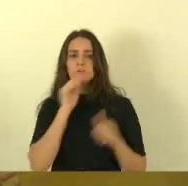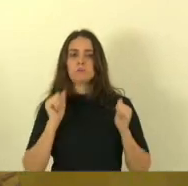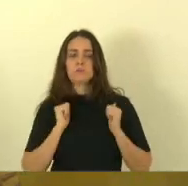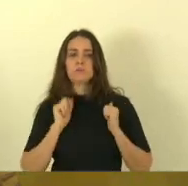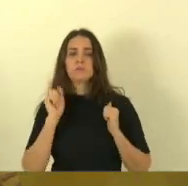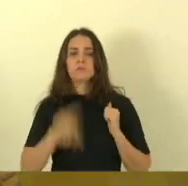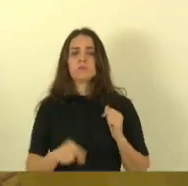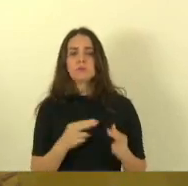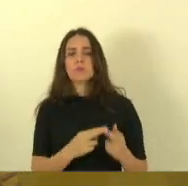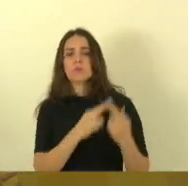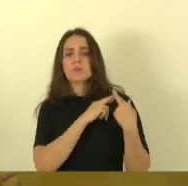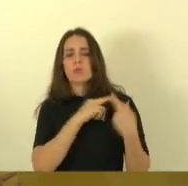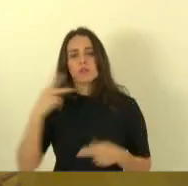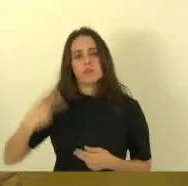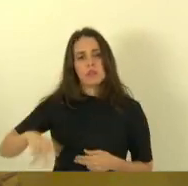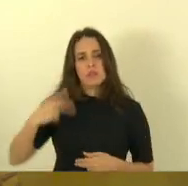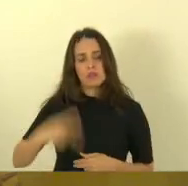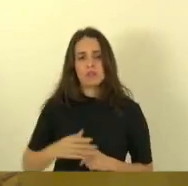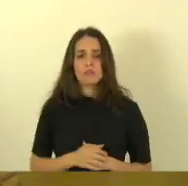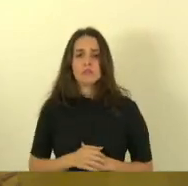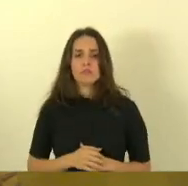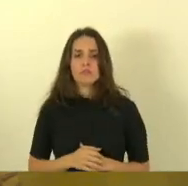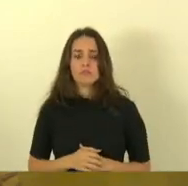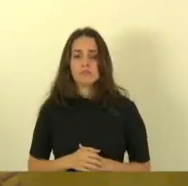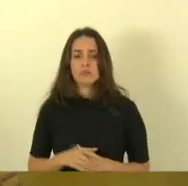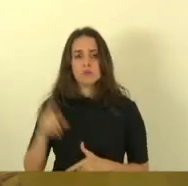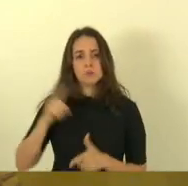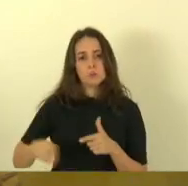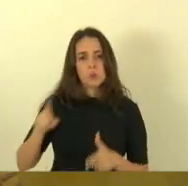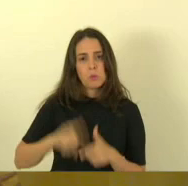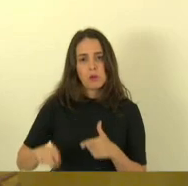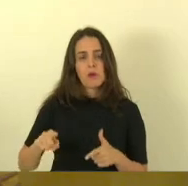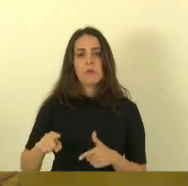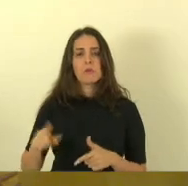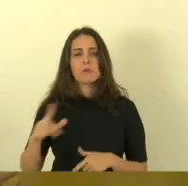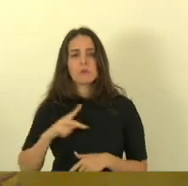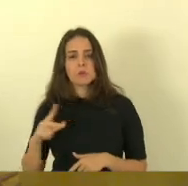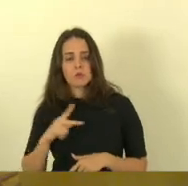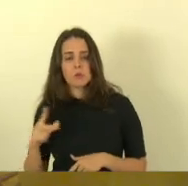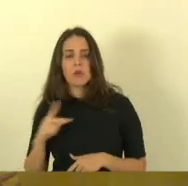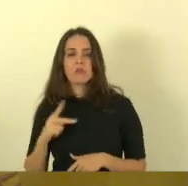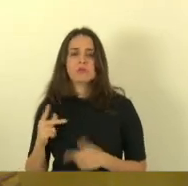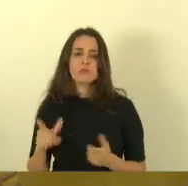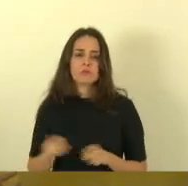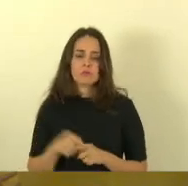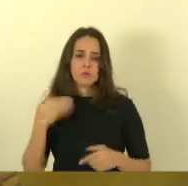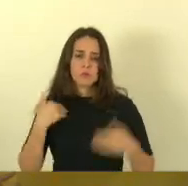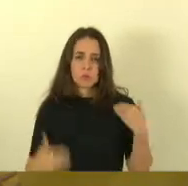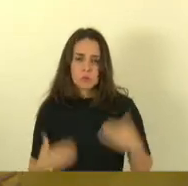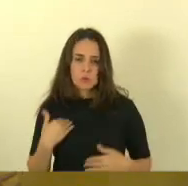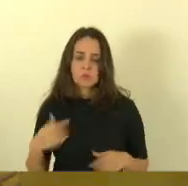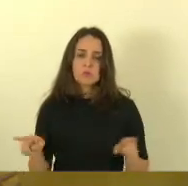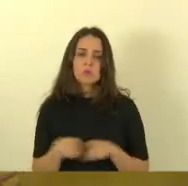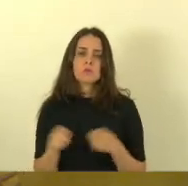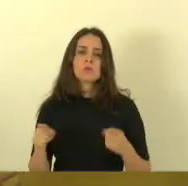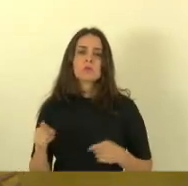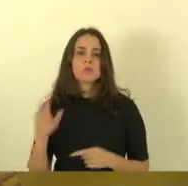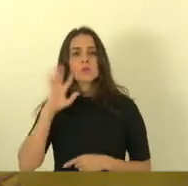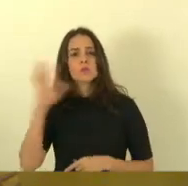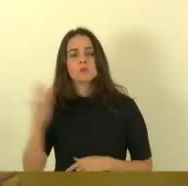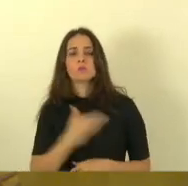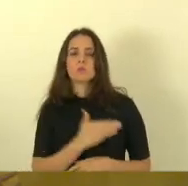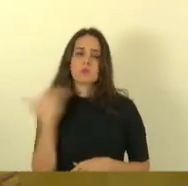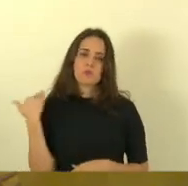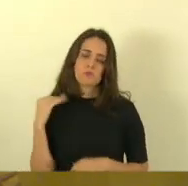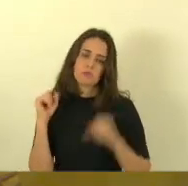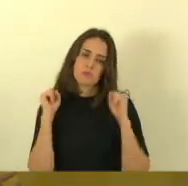responsabilidade dele para os danos morais para os danos pessoais danos físicos e também para a eventual morte que